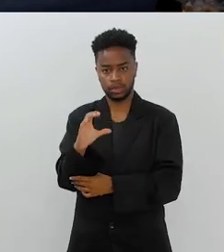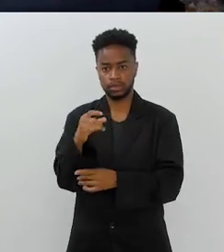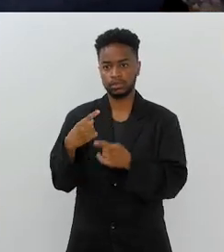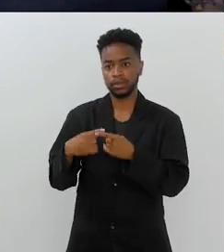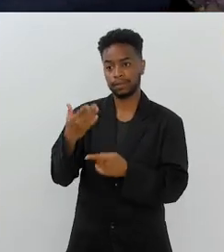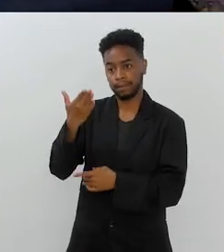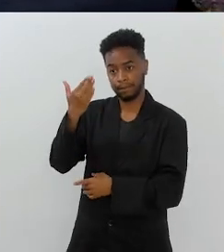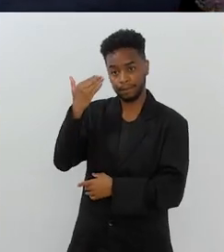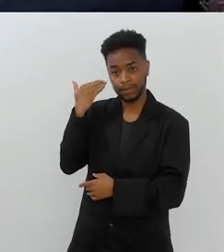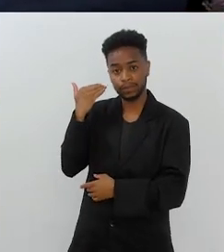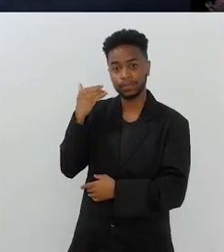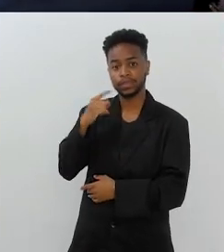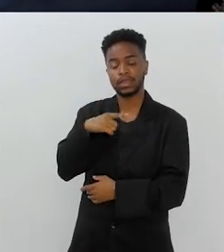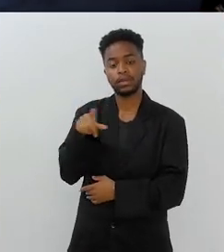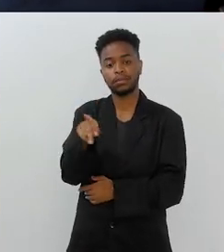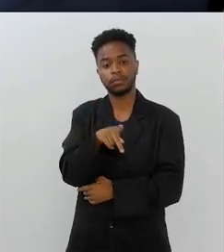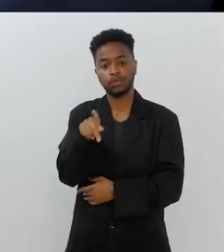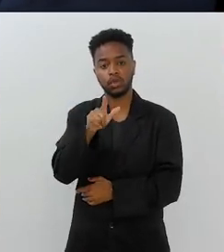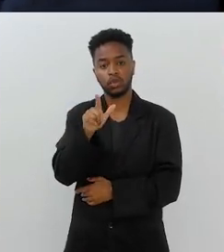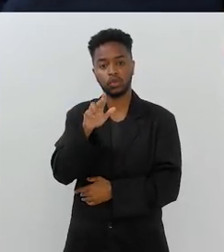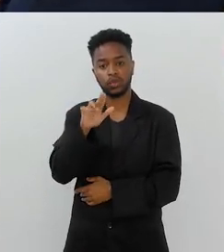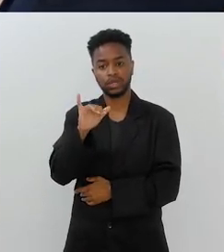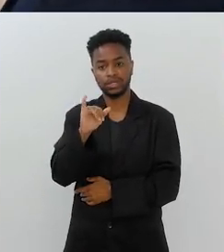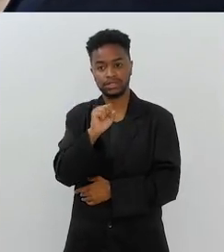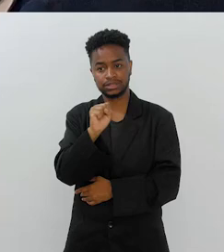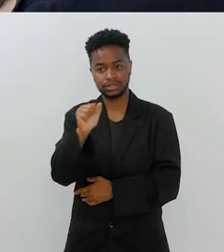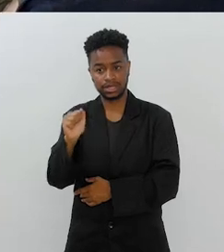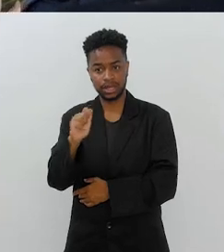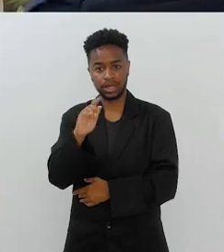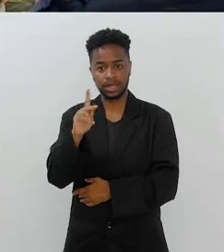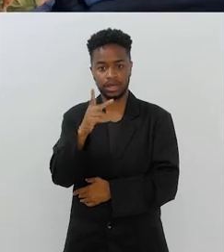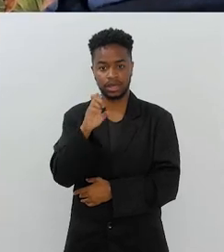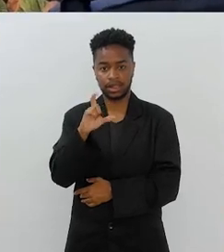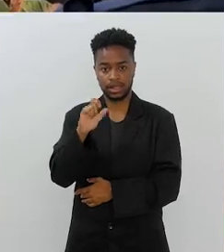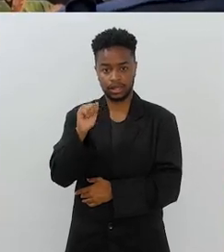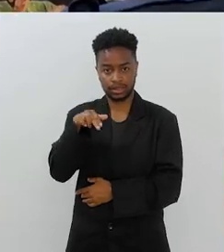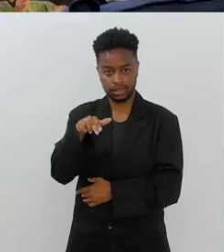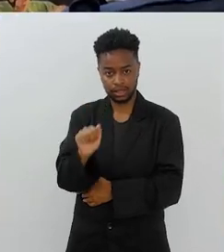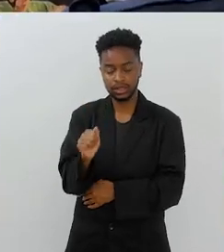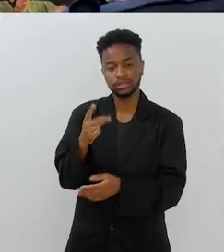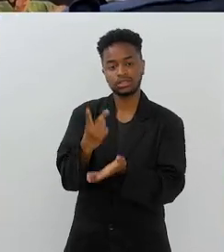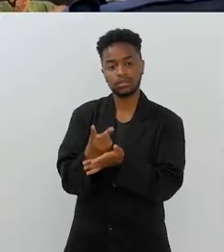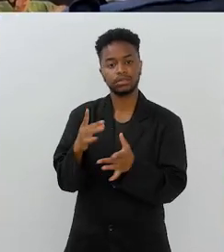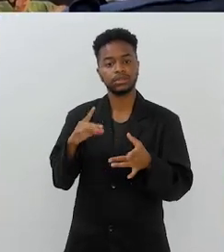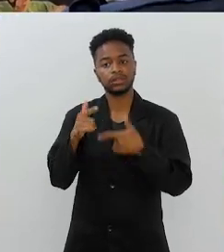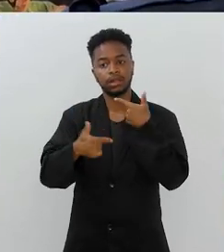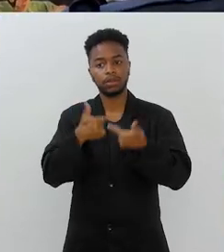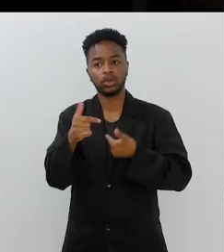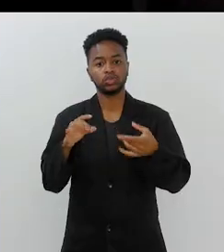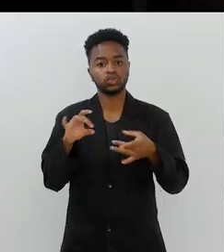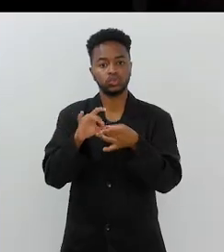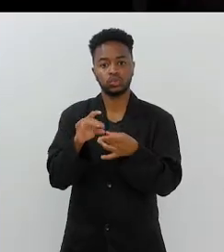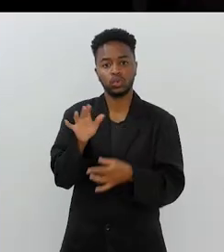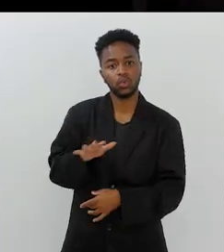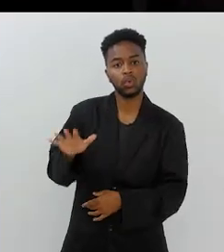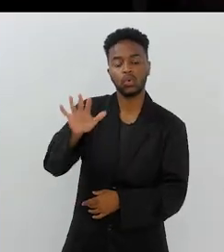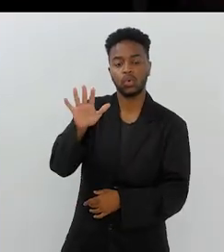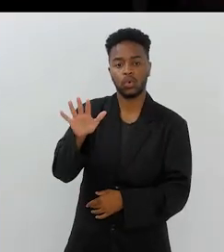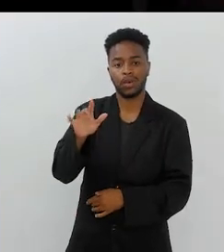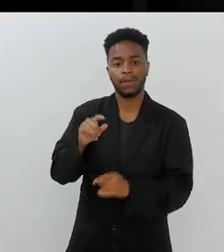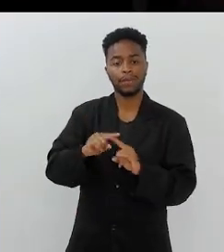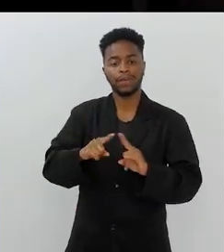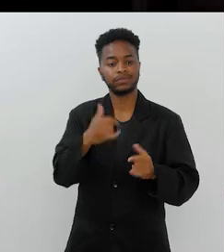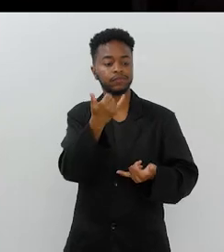porque eu tinha a professora Luísa Helena que tinha um trabalho sempre com as comunidades. E ela